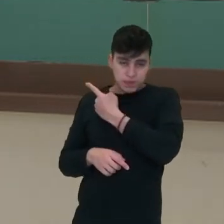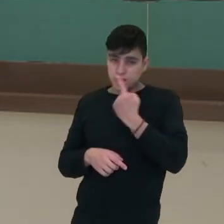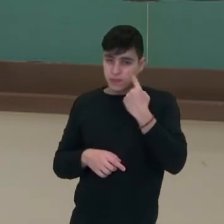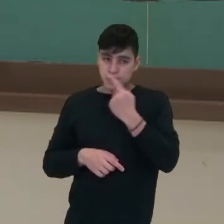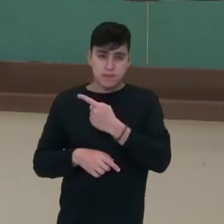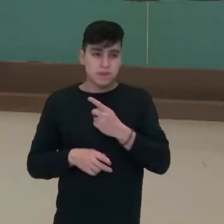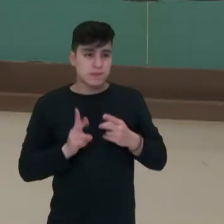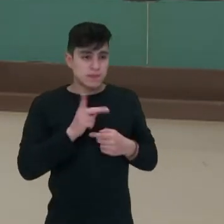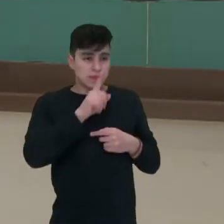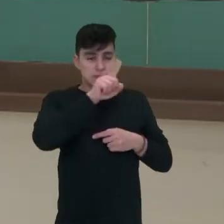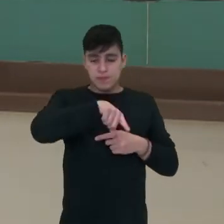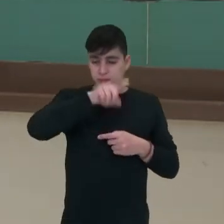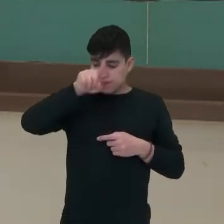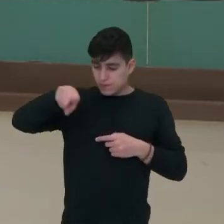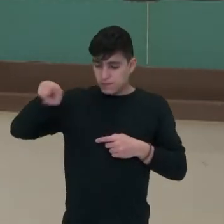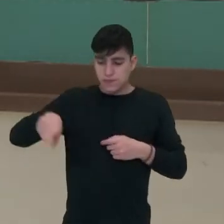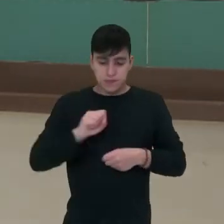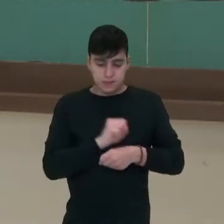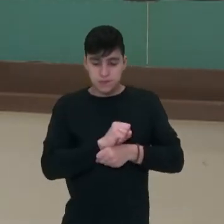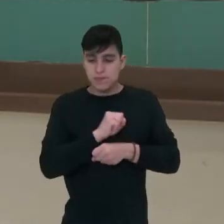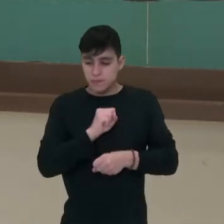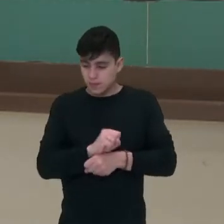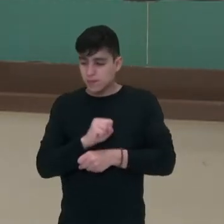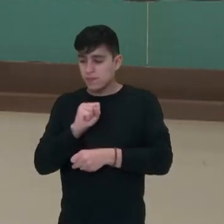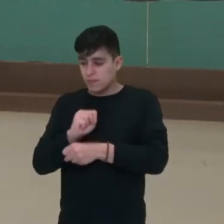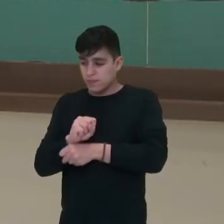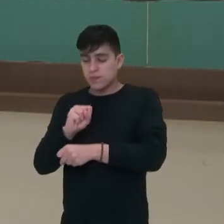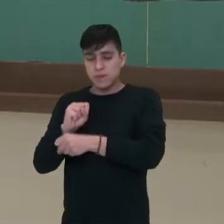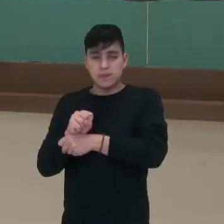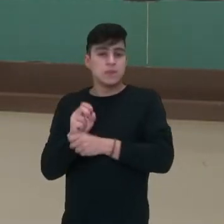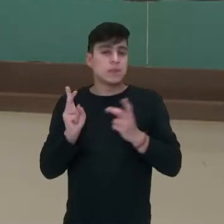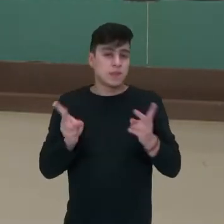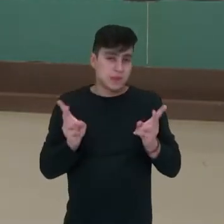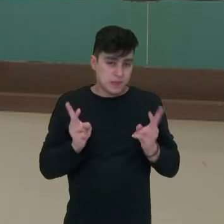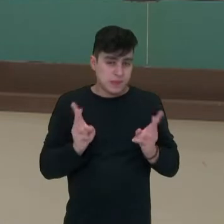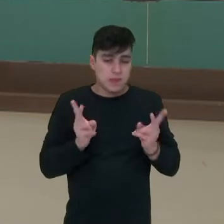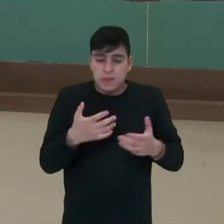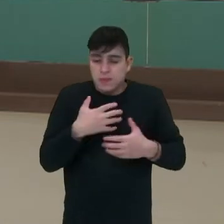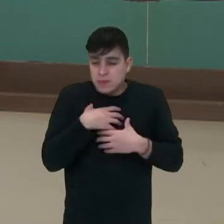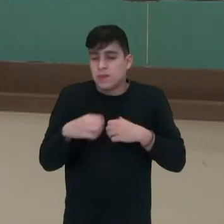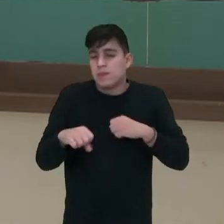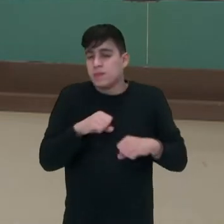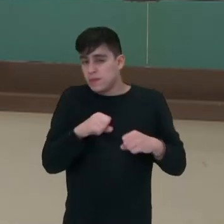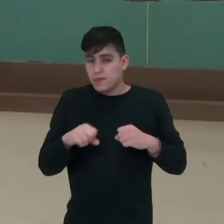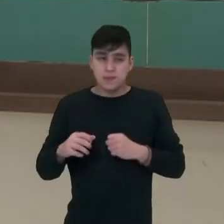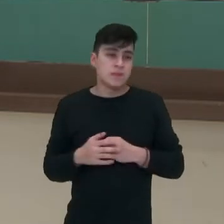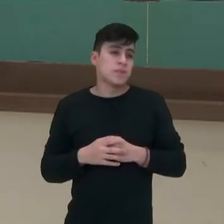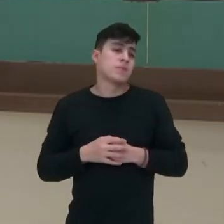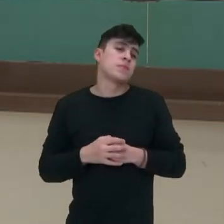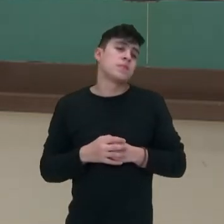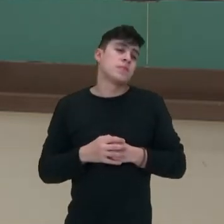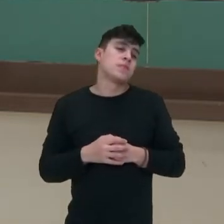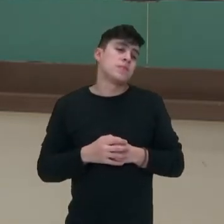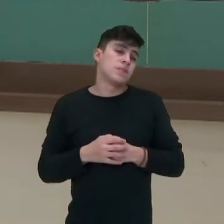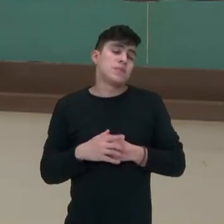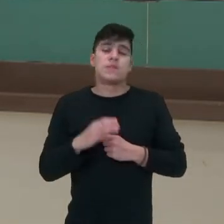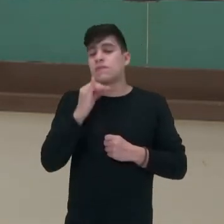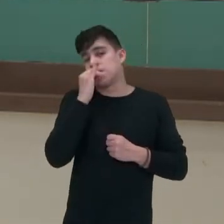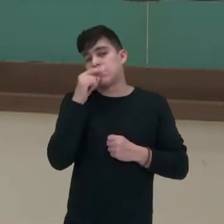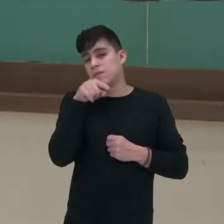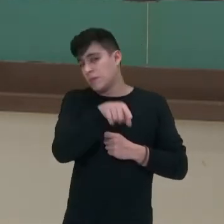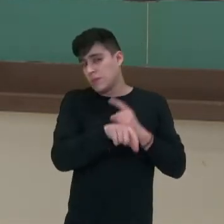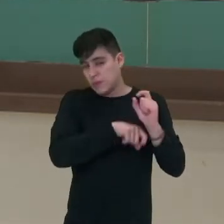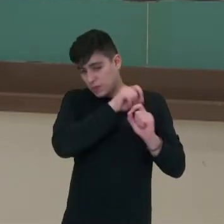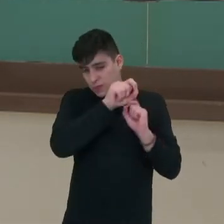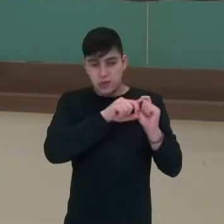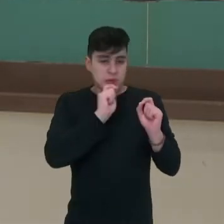né? Sempre vai ser assim, né? Então, tum, tum, tum, tum. Sempre essa mesma batida, essa mesma marcação. Então, um exemplo disso a